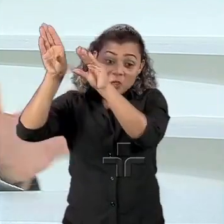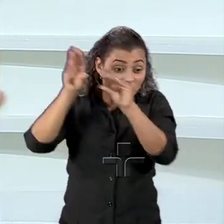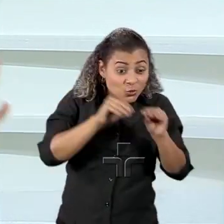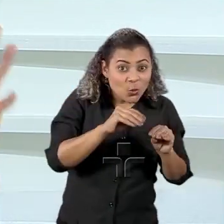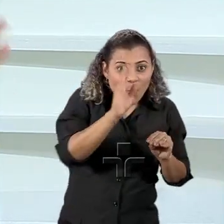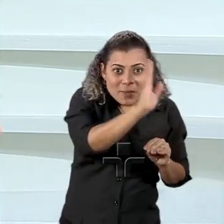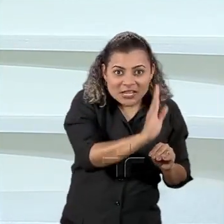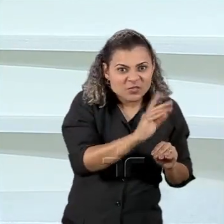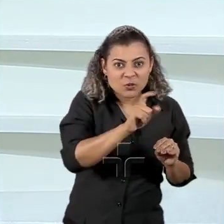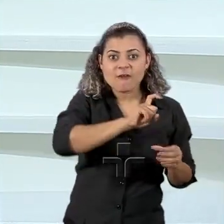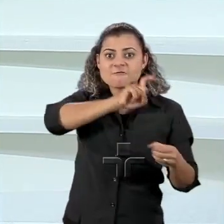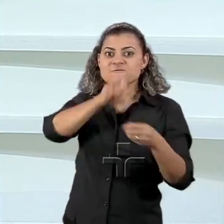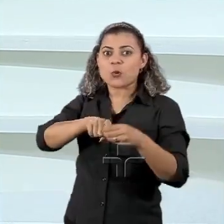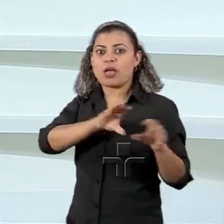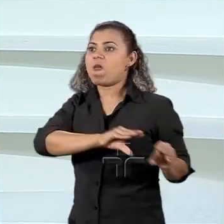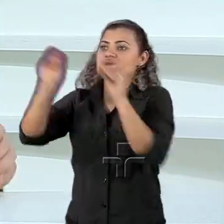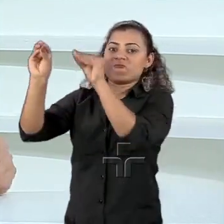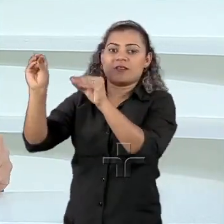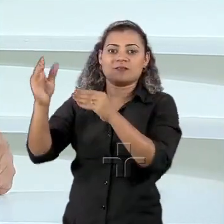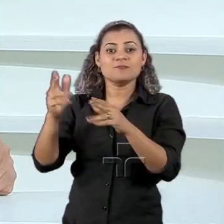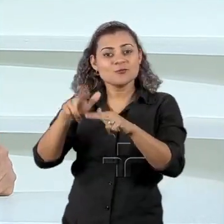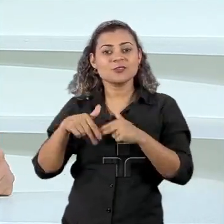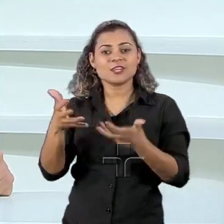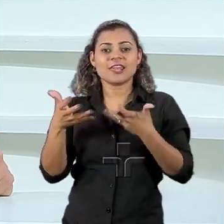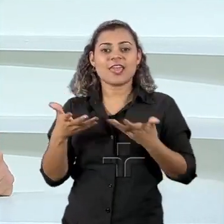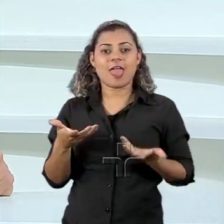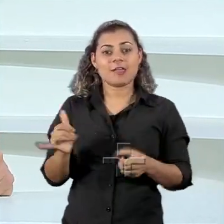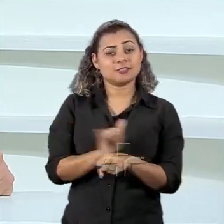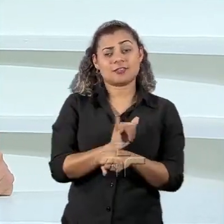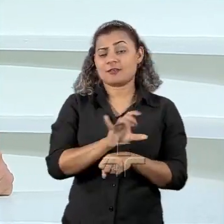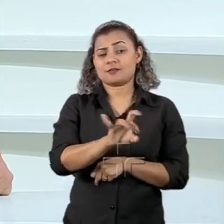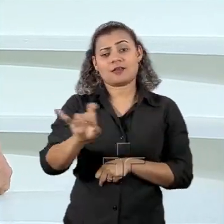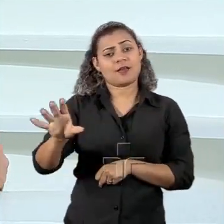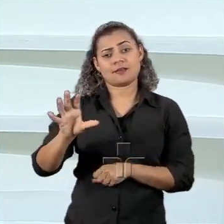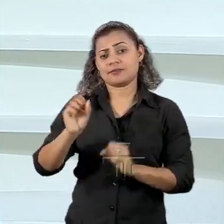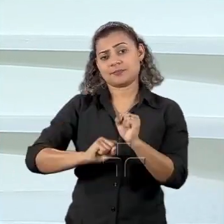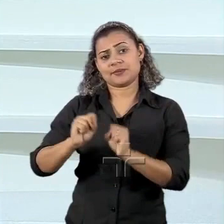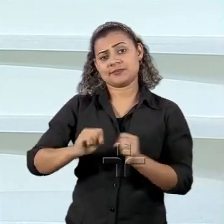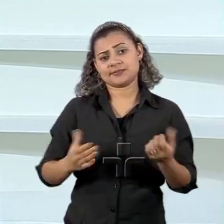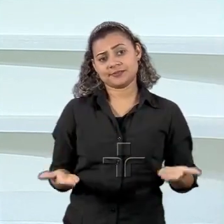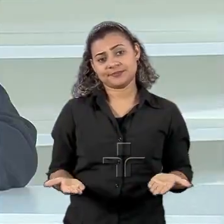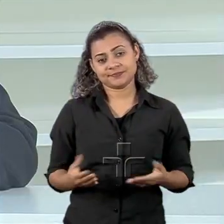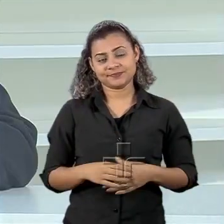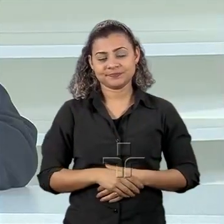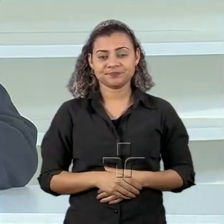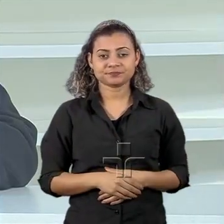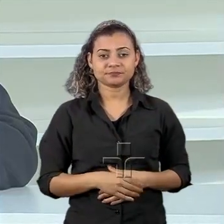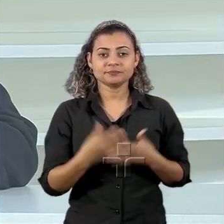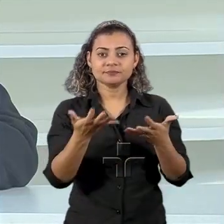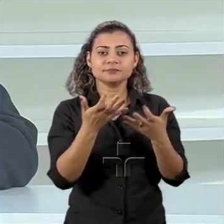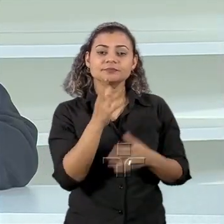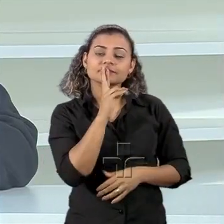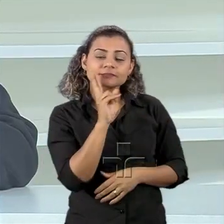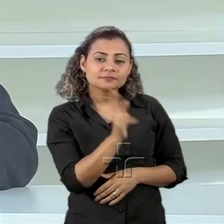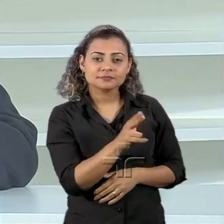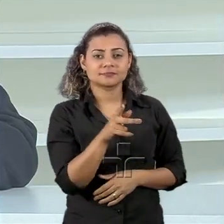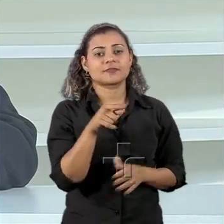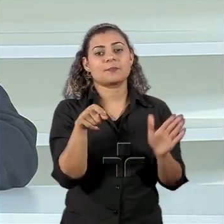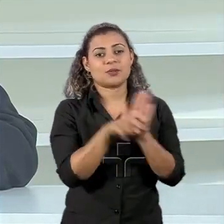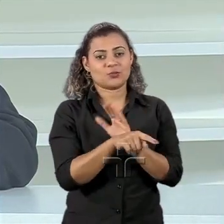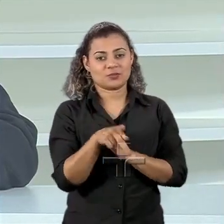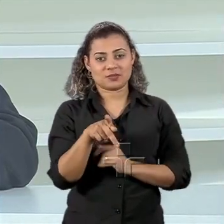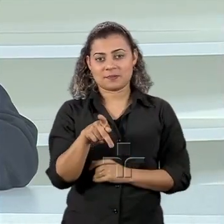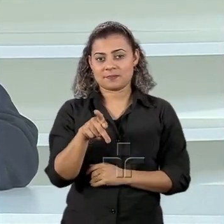Aí é uma consideração da estratégia de cada empresa. Eu queria responder a pergunta da Patrícia.